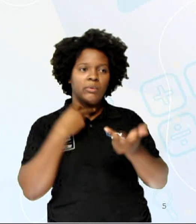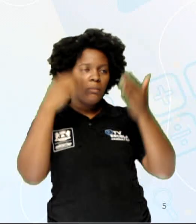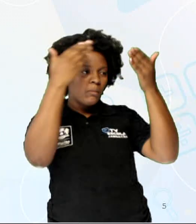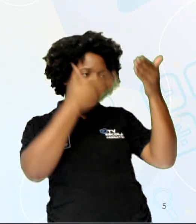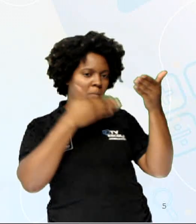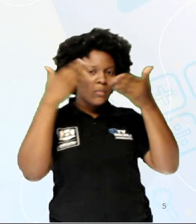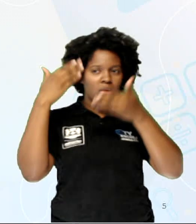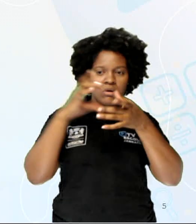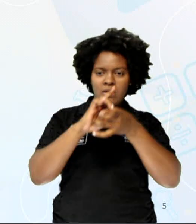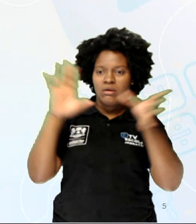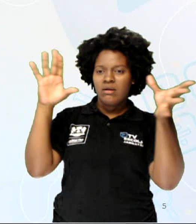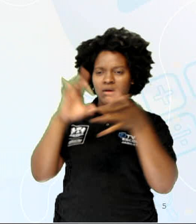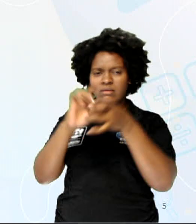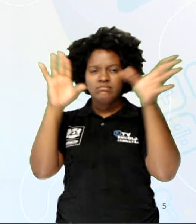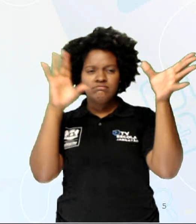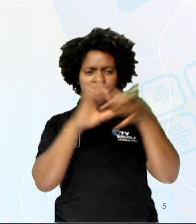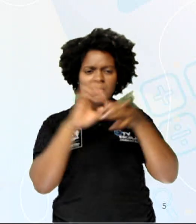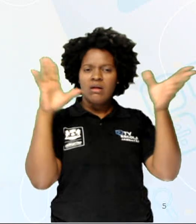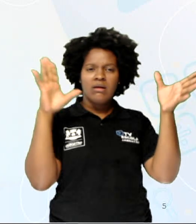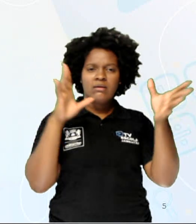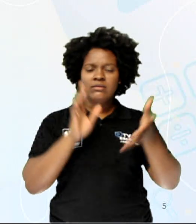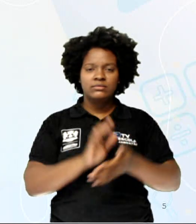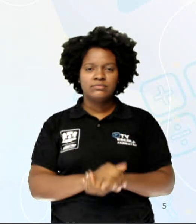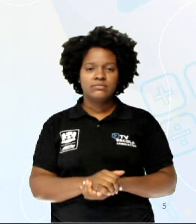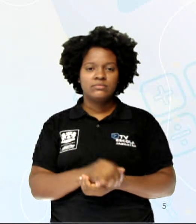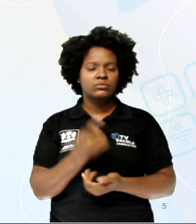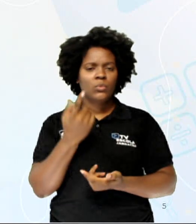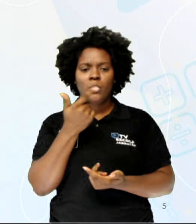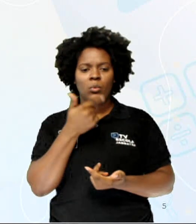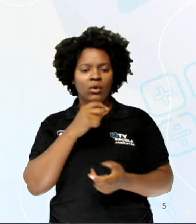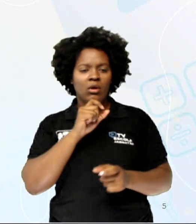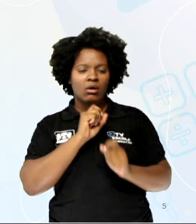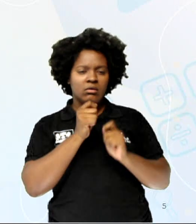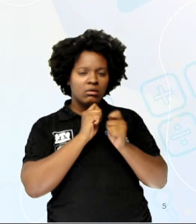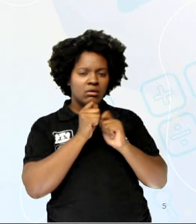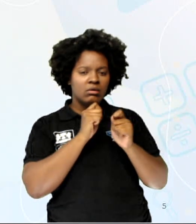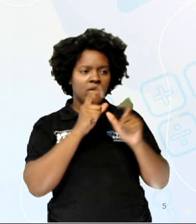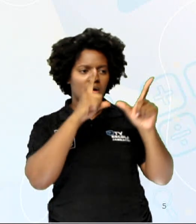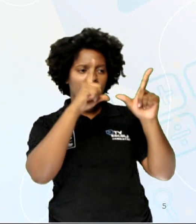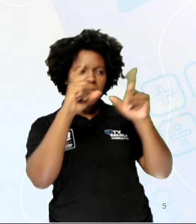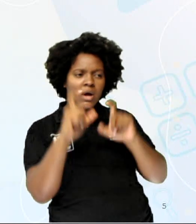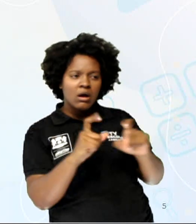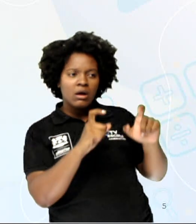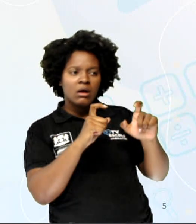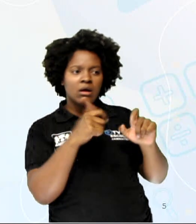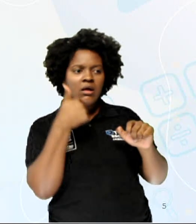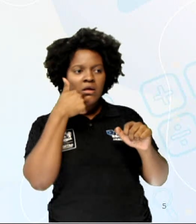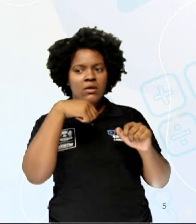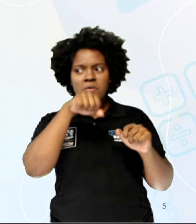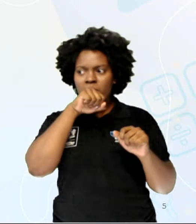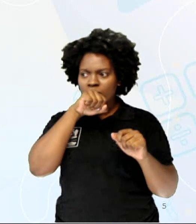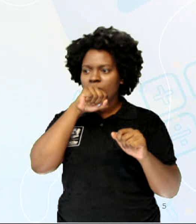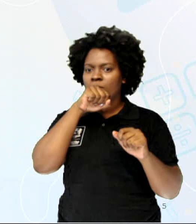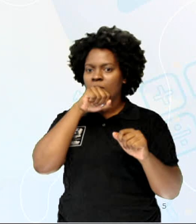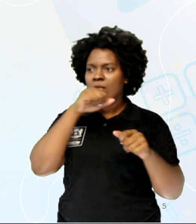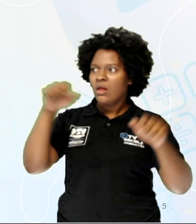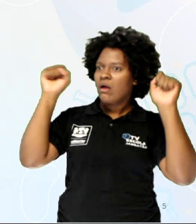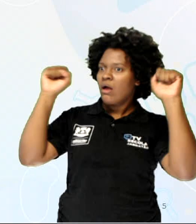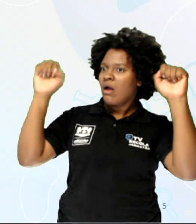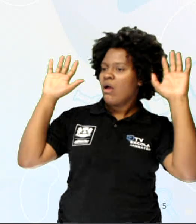liberdade, liberdade. Um jornalista alemão tirou uma foto da minha mãe numa dessas